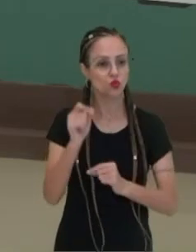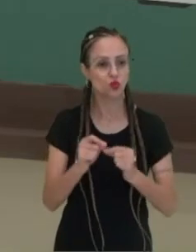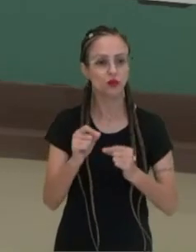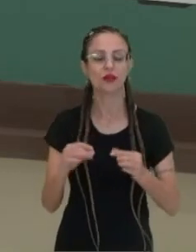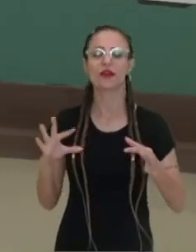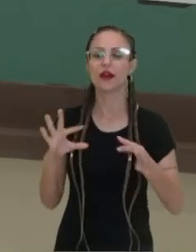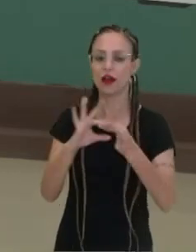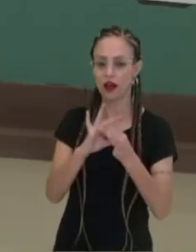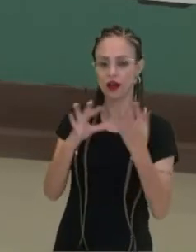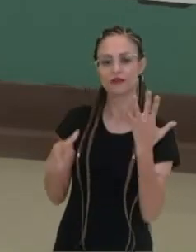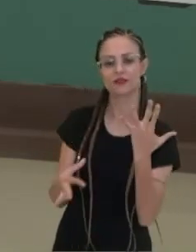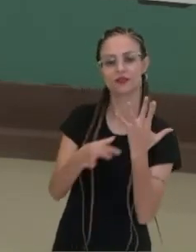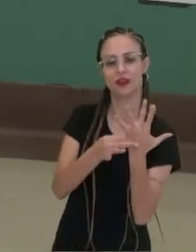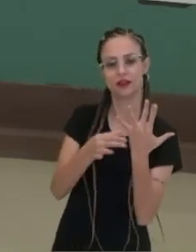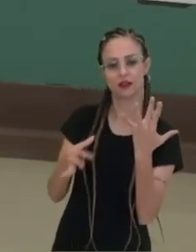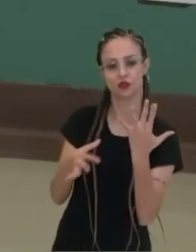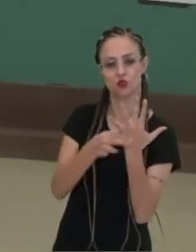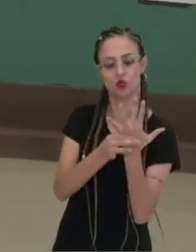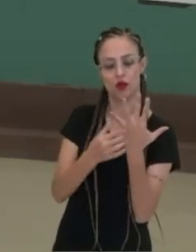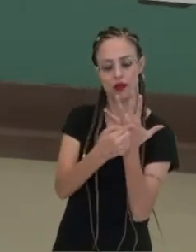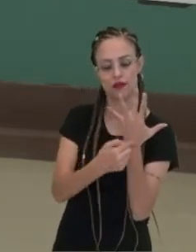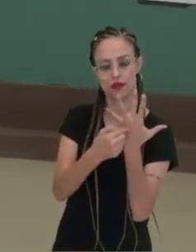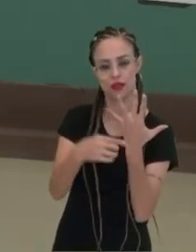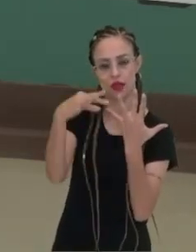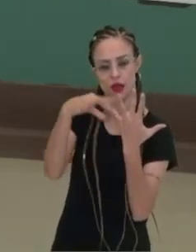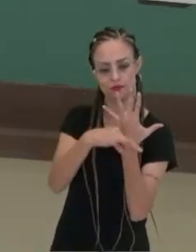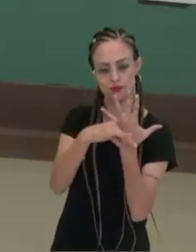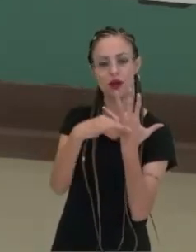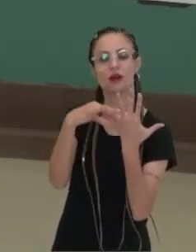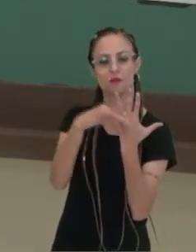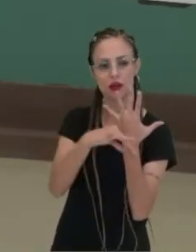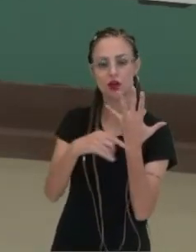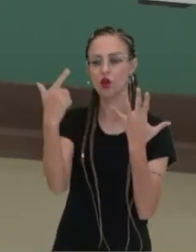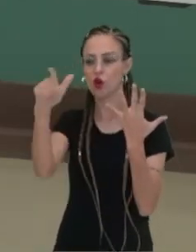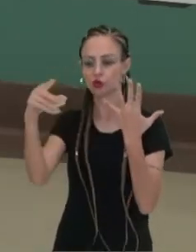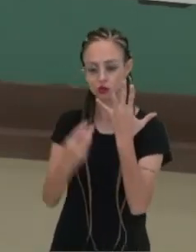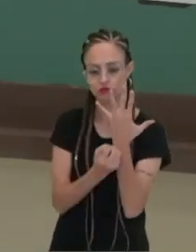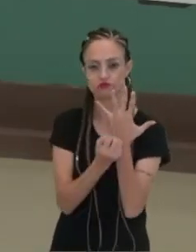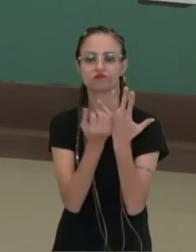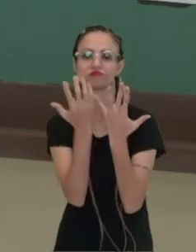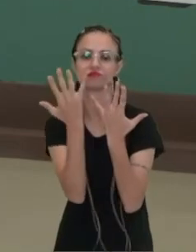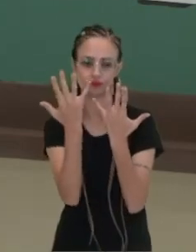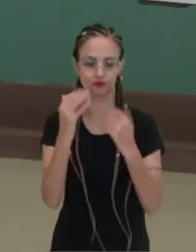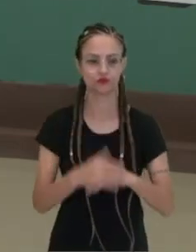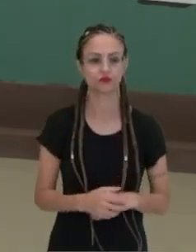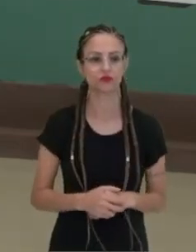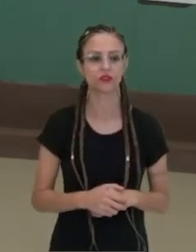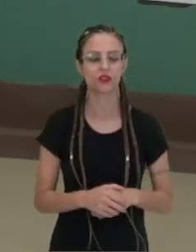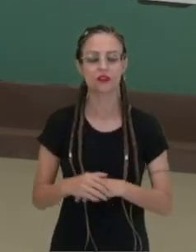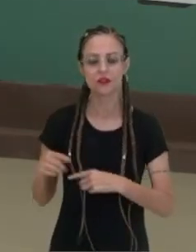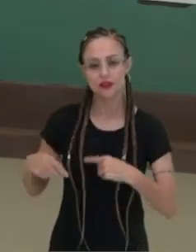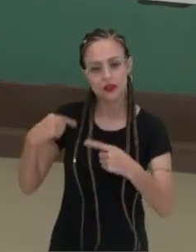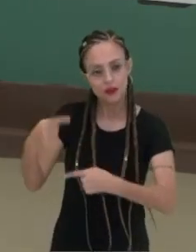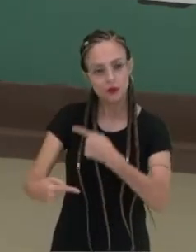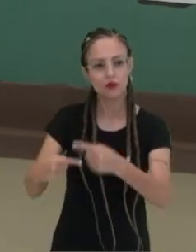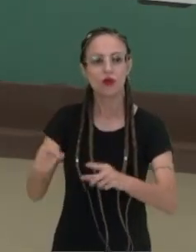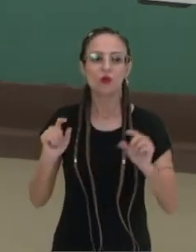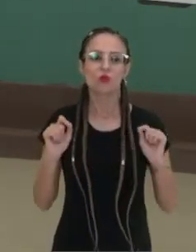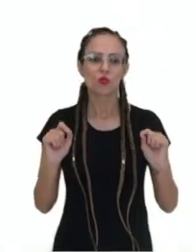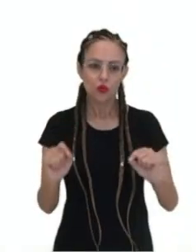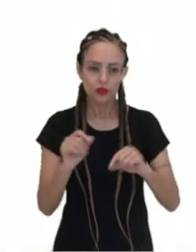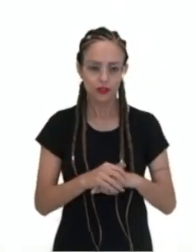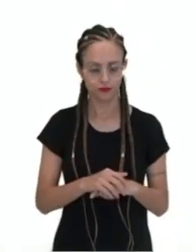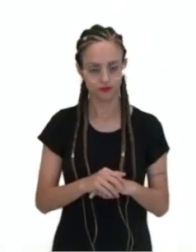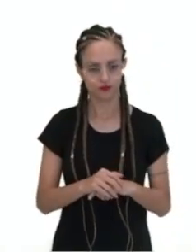aderido ao disco central, para que um outro braço ali surja. Falando da reprodução desses animais,